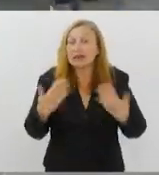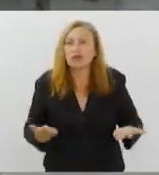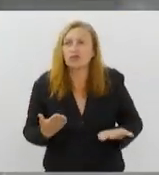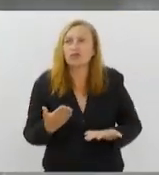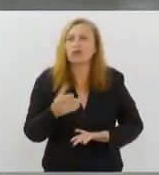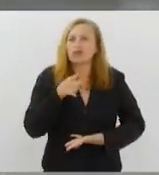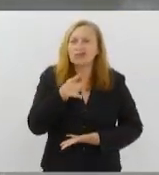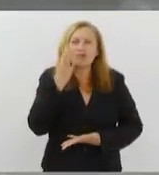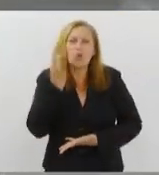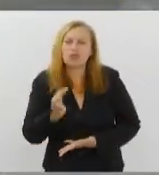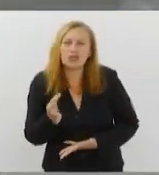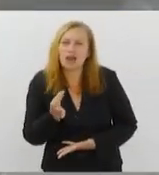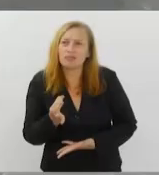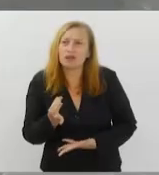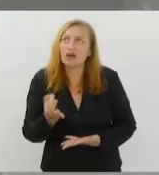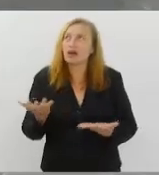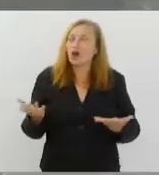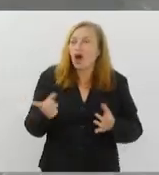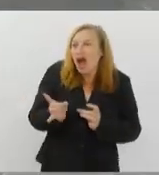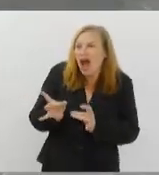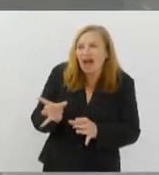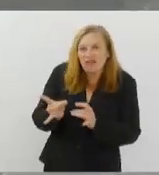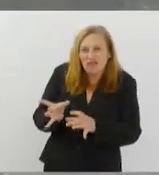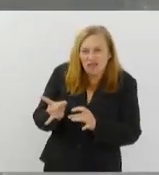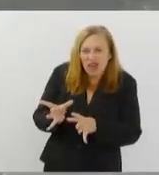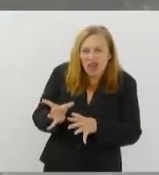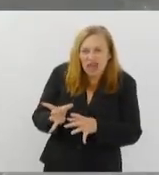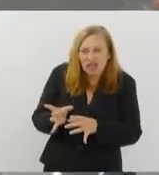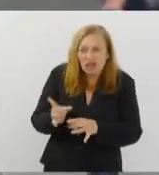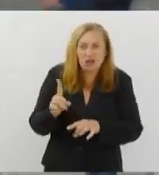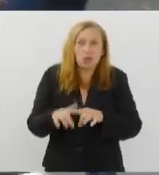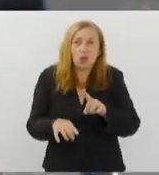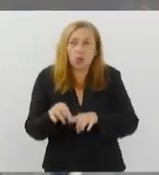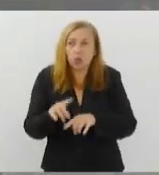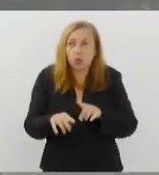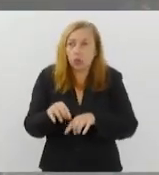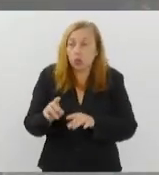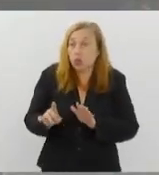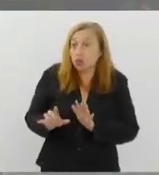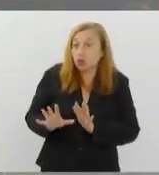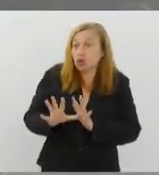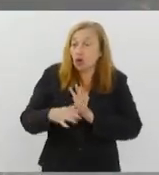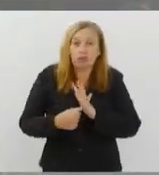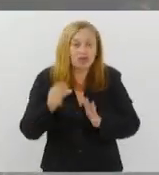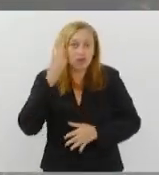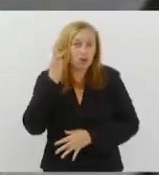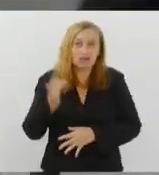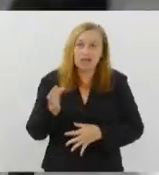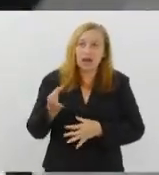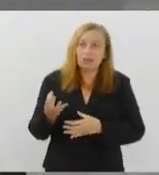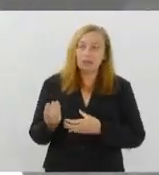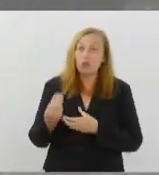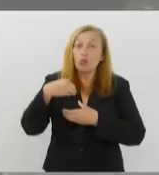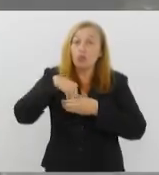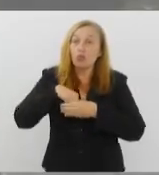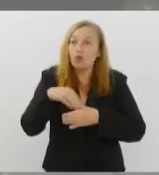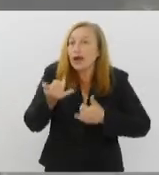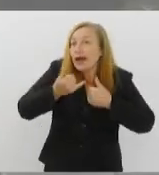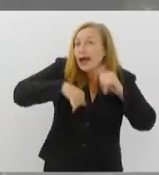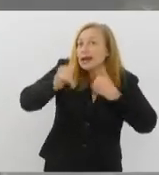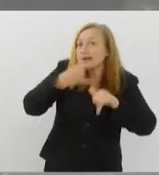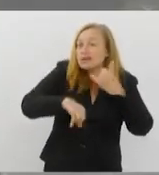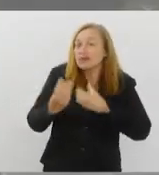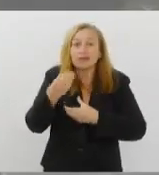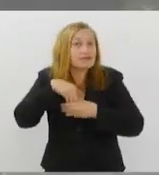você não sabe. Como a venda é muito por produto de contrabando, você não sabe o que tem dentro, né? Qual é o produto, qual é a substância,